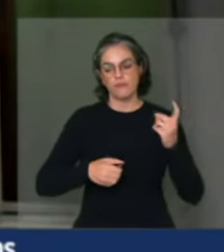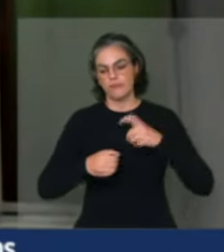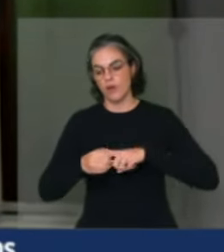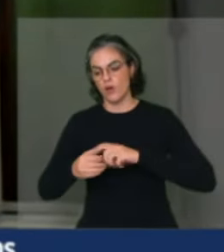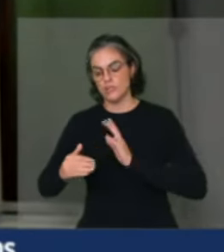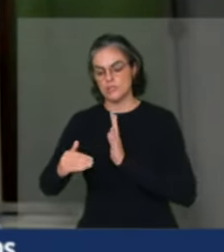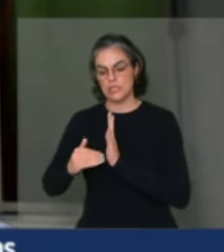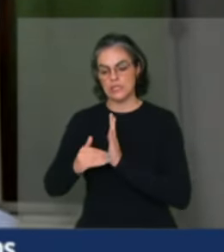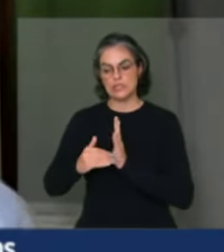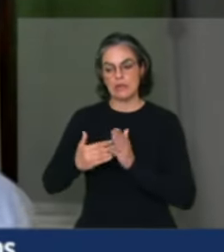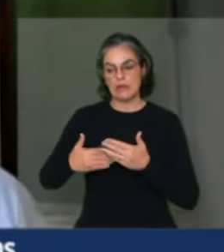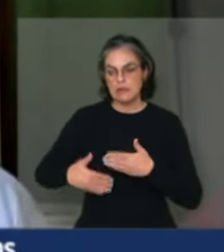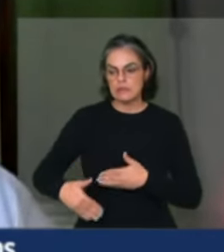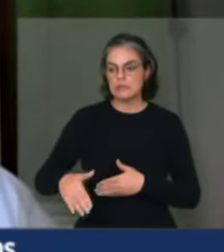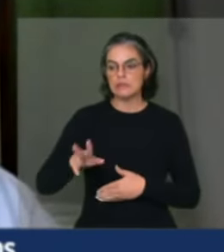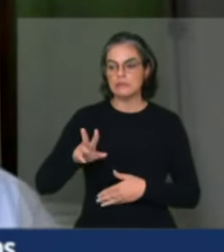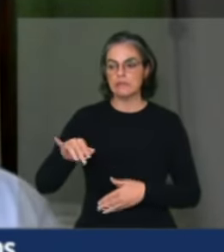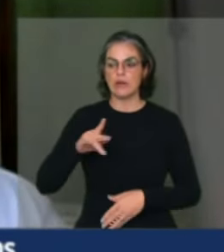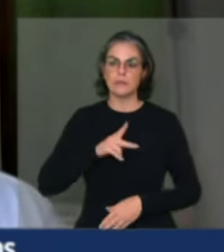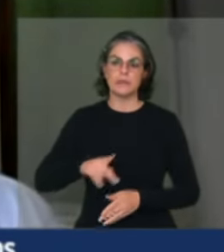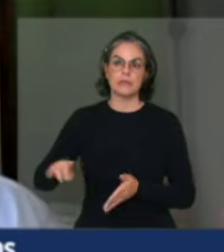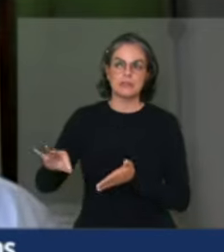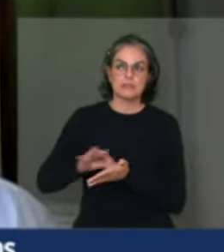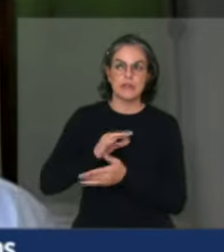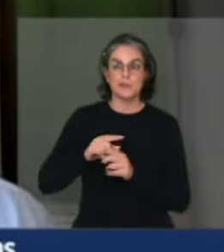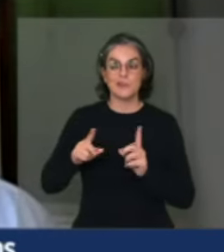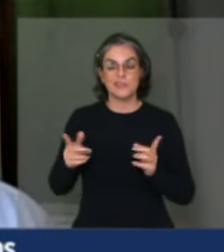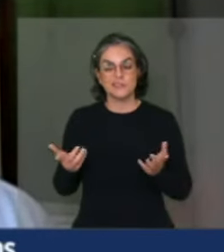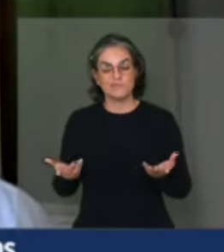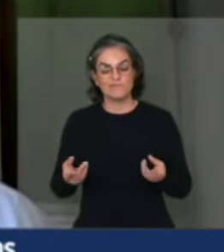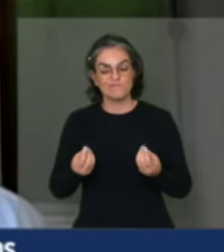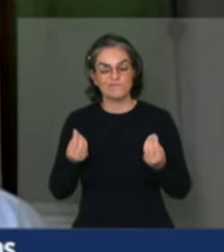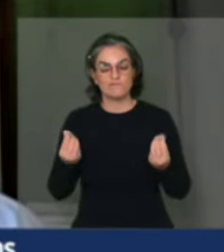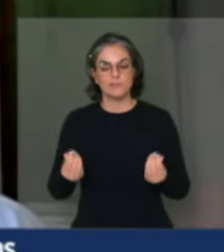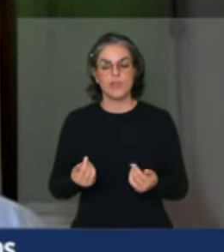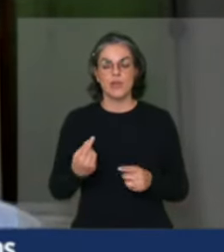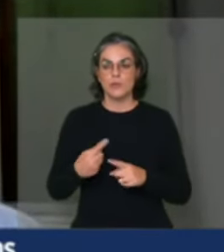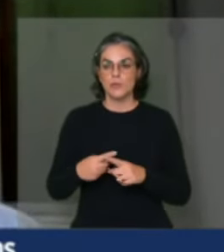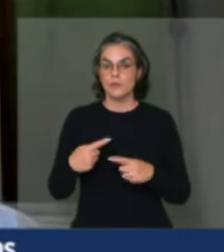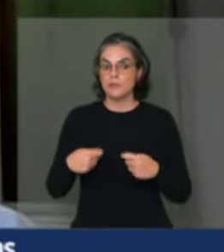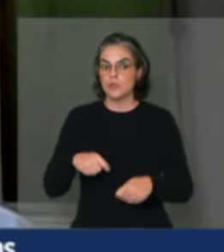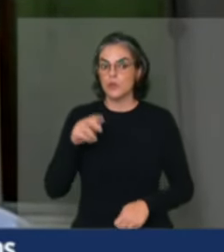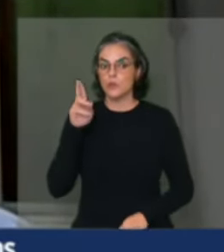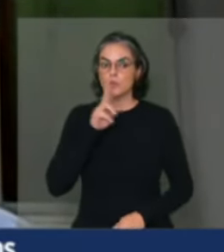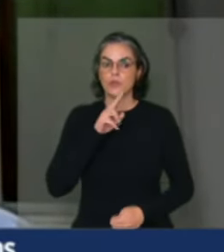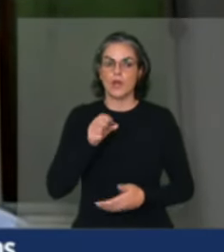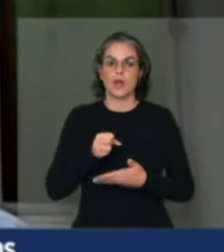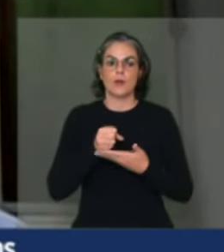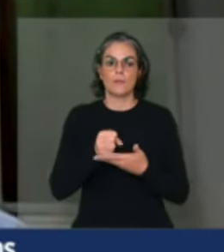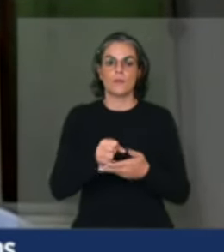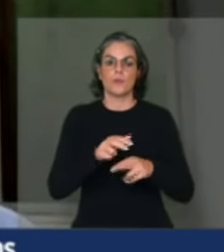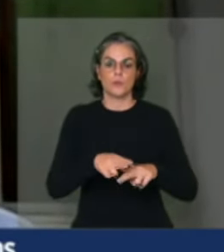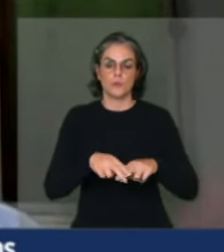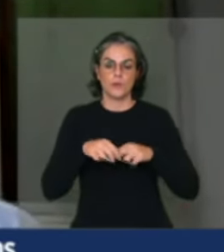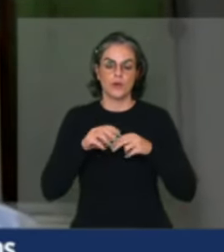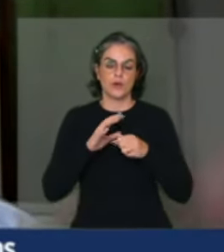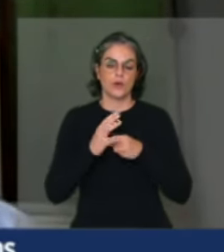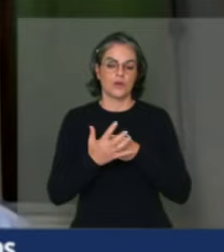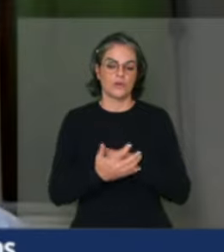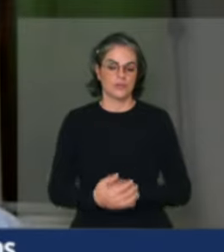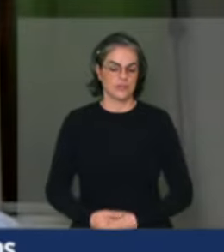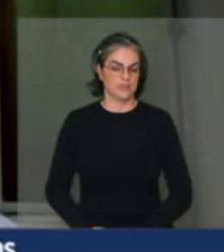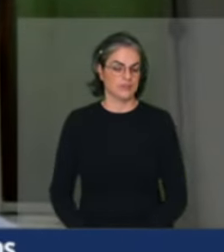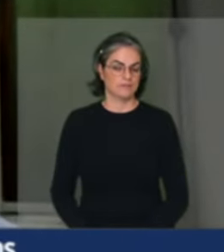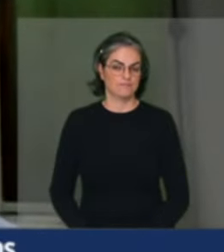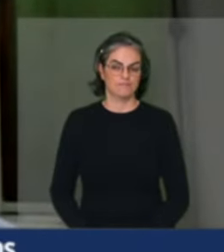para a sanção do presidente, que é um apoio mais emergencial em virtude da Covid-19. Então, o reacionarismo